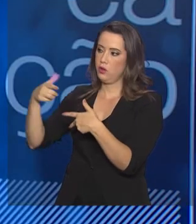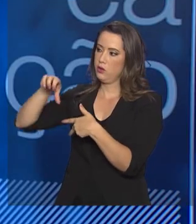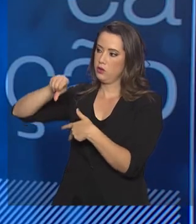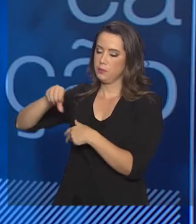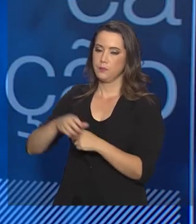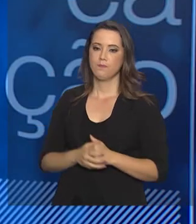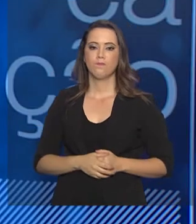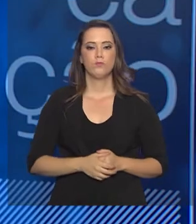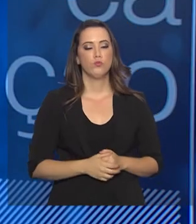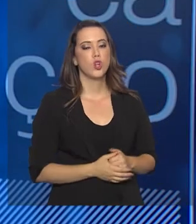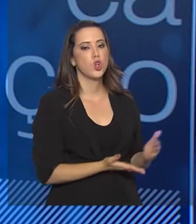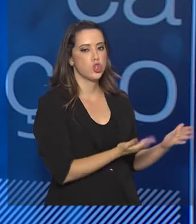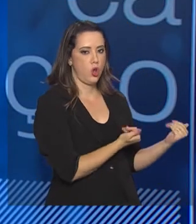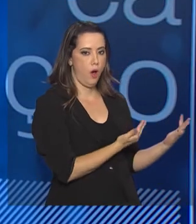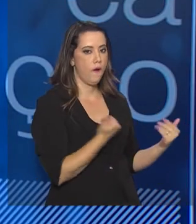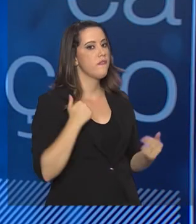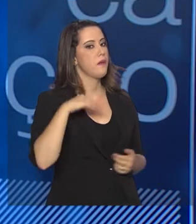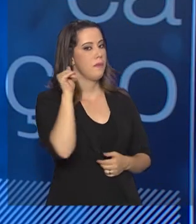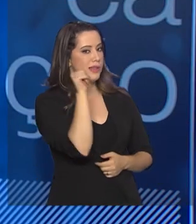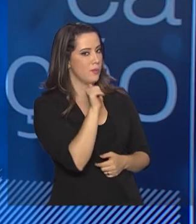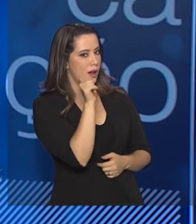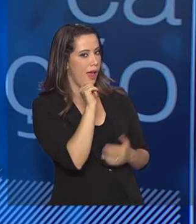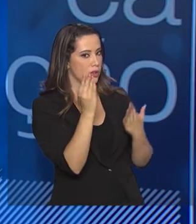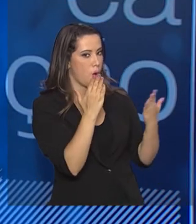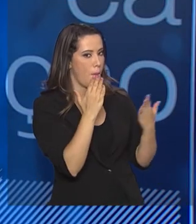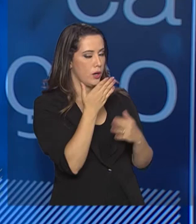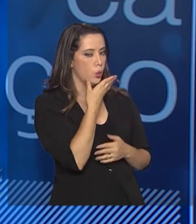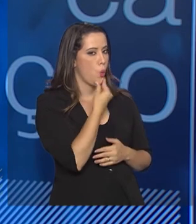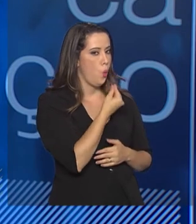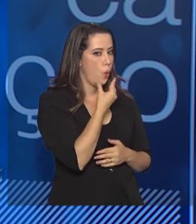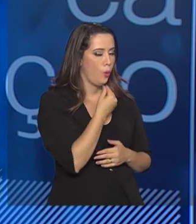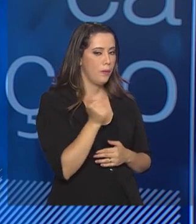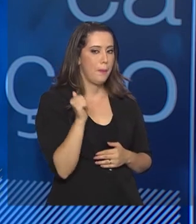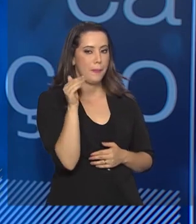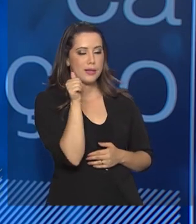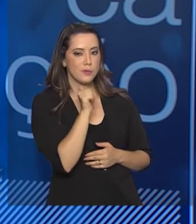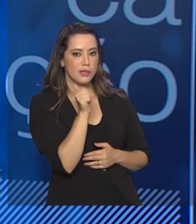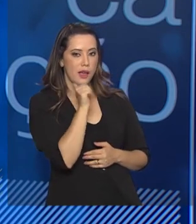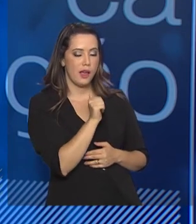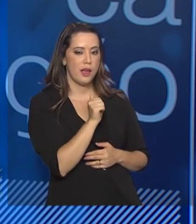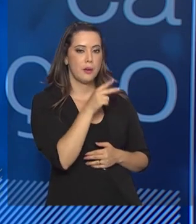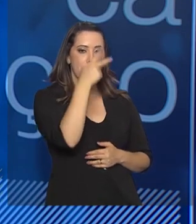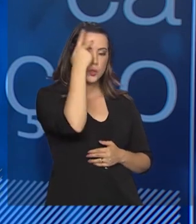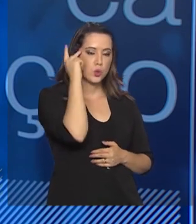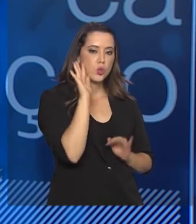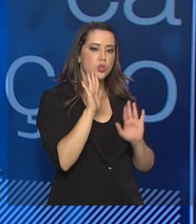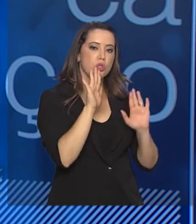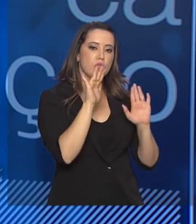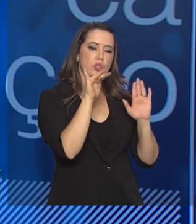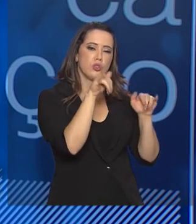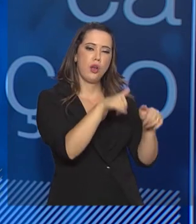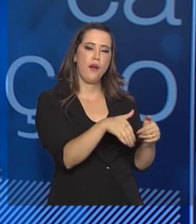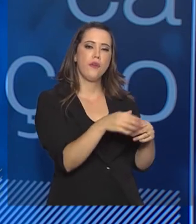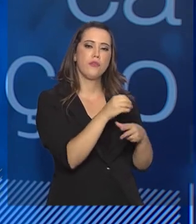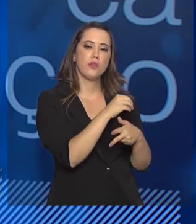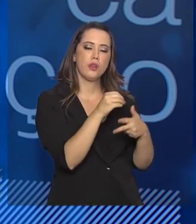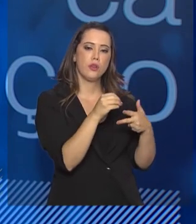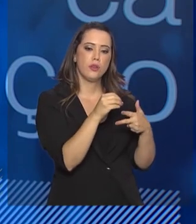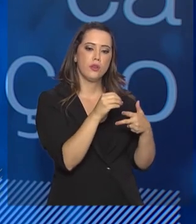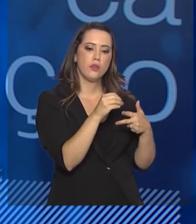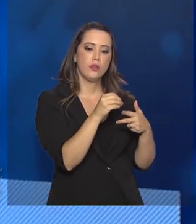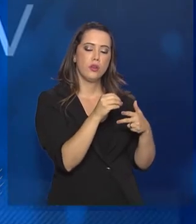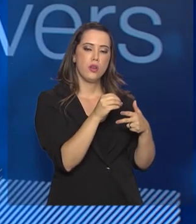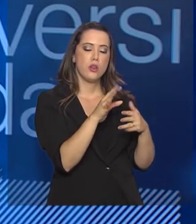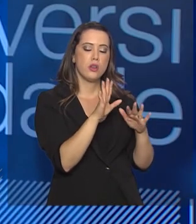Jovem, mais mulheres do que homens. Tem mais pessoas que já concluíram o Enem há mais tempo do